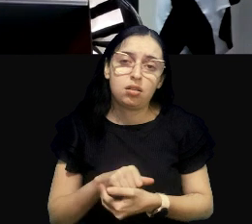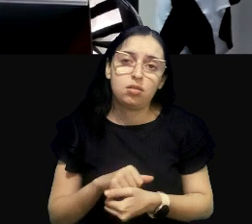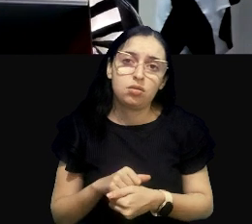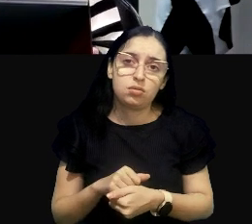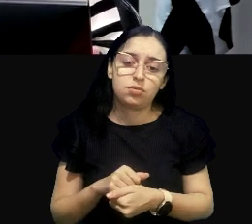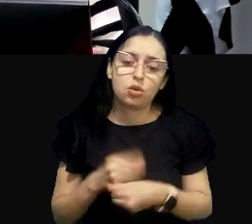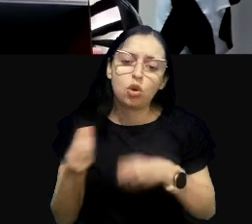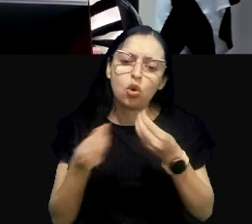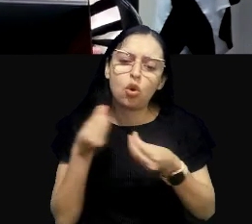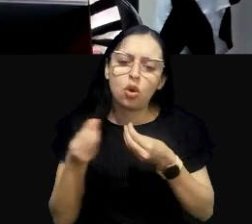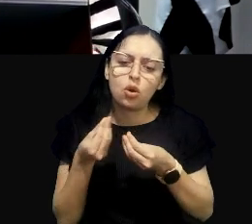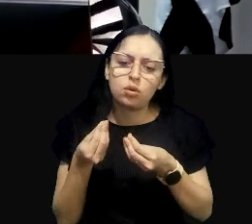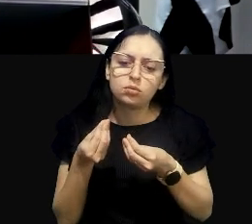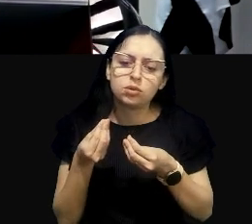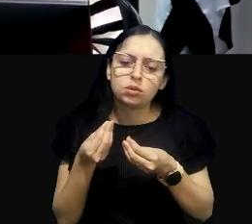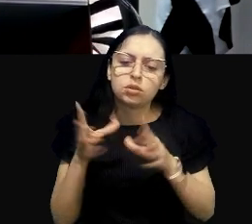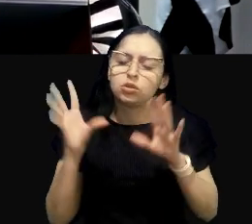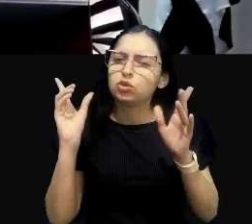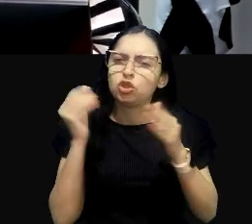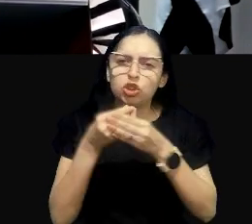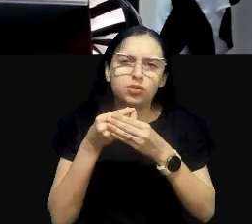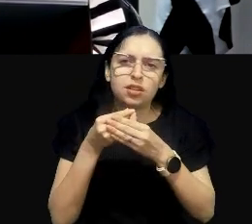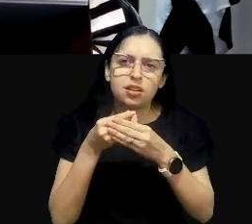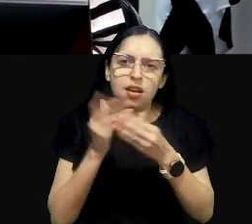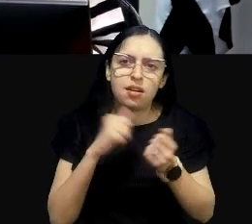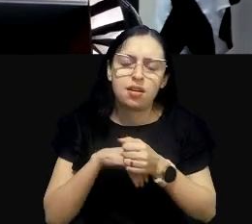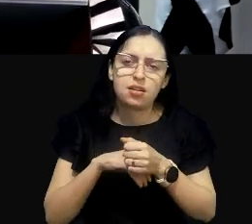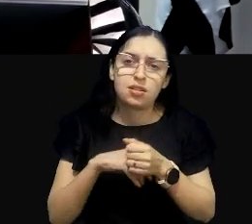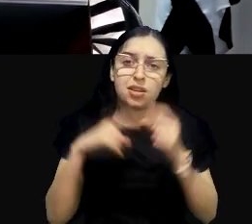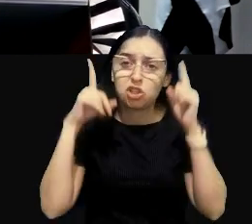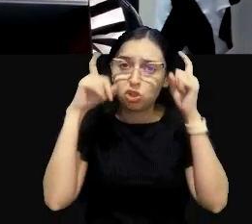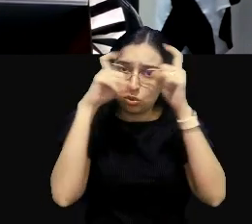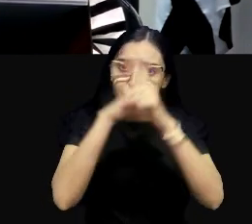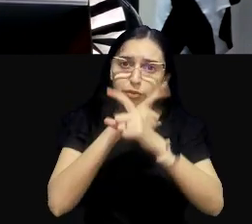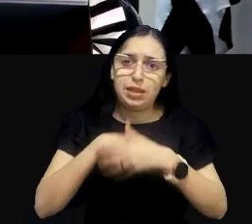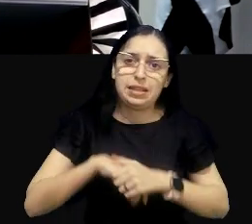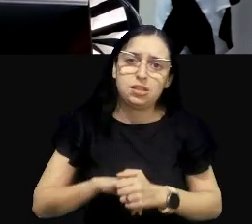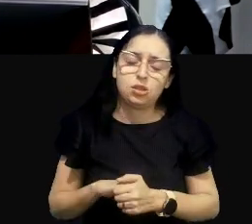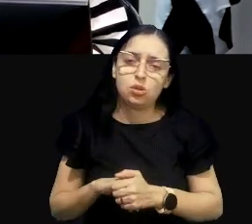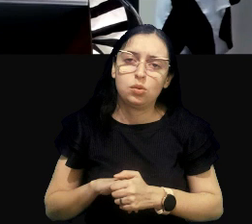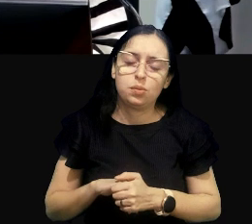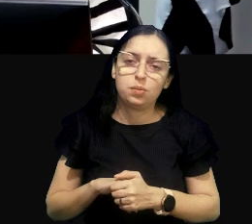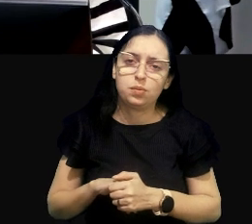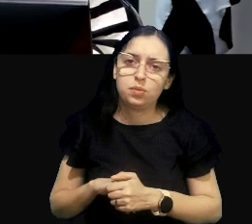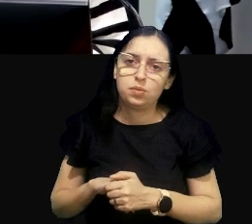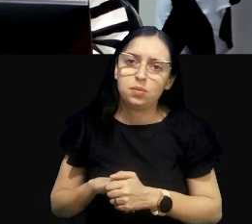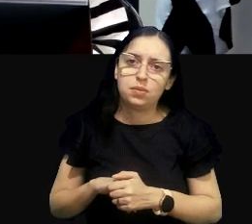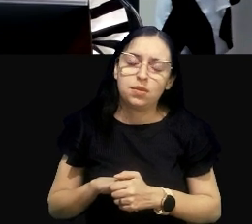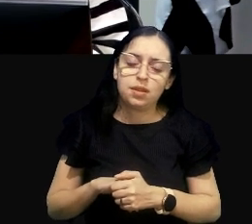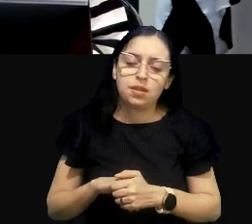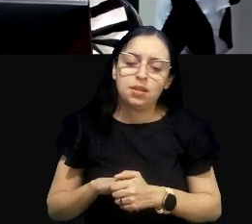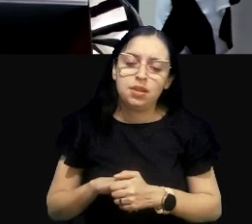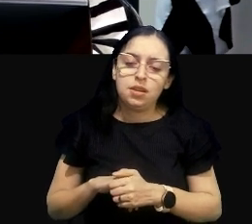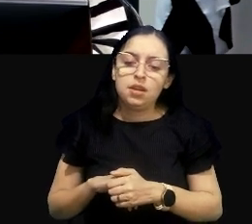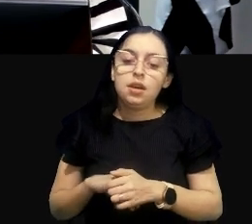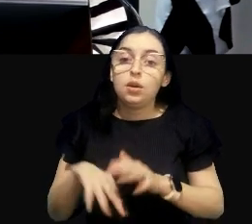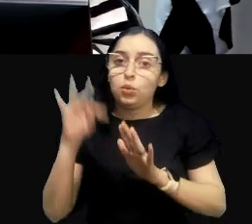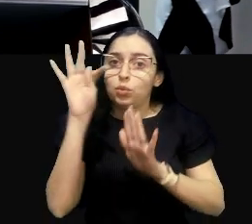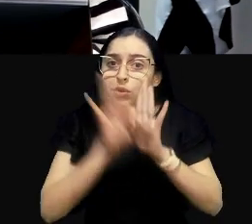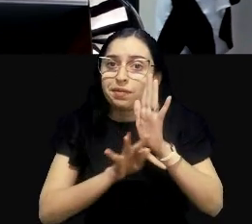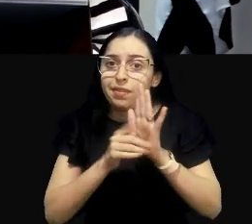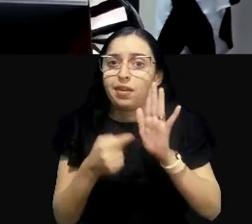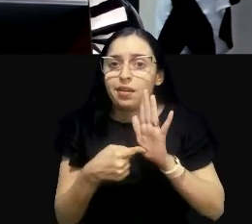vamos mensurar, que é outra parte dificílima na parte técnica,